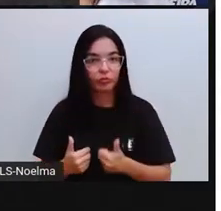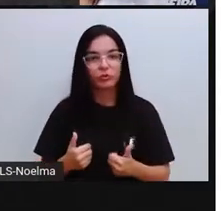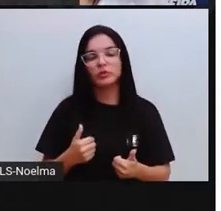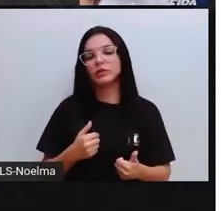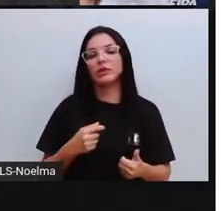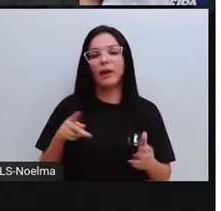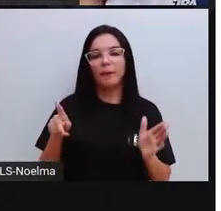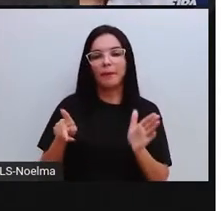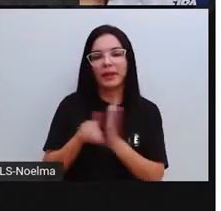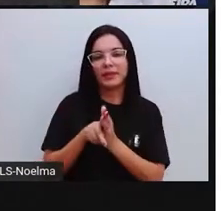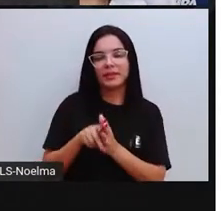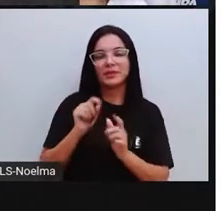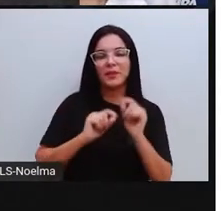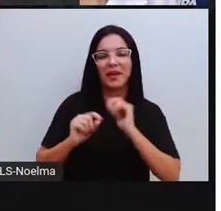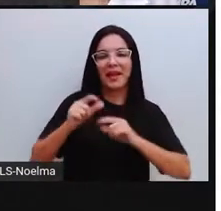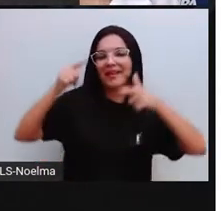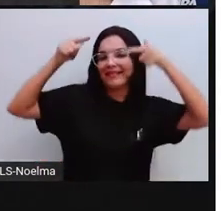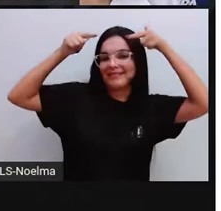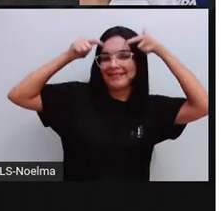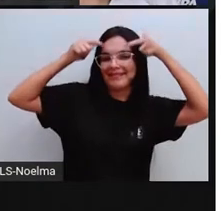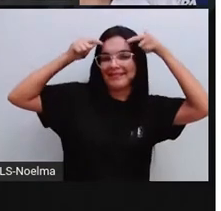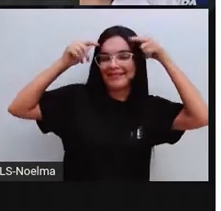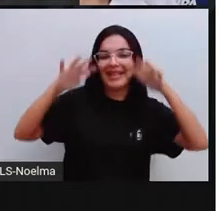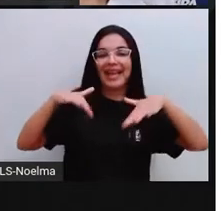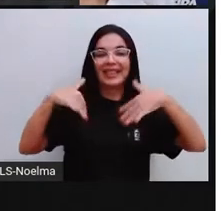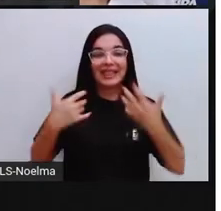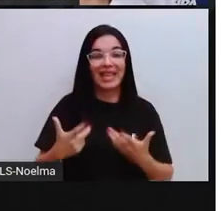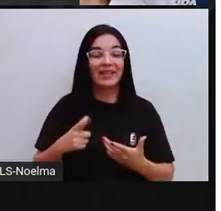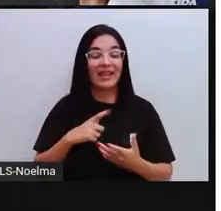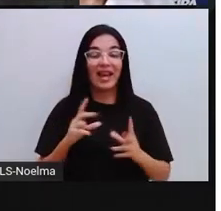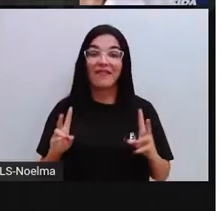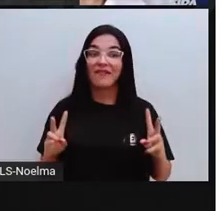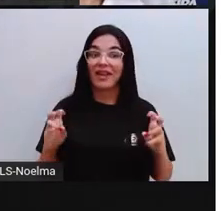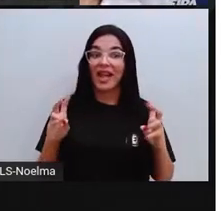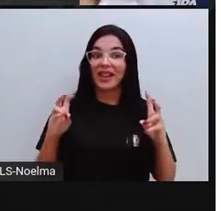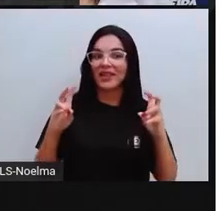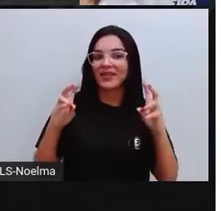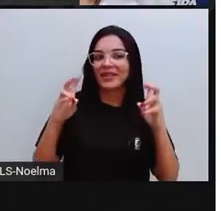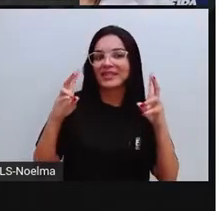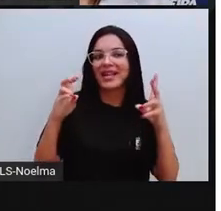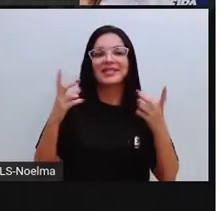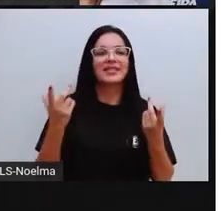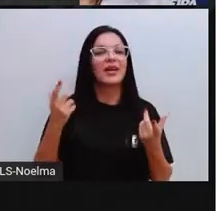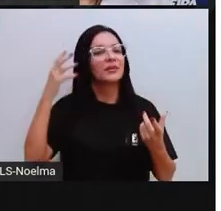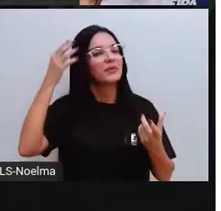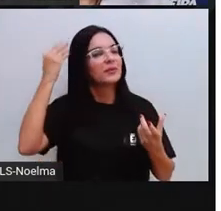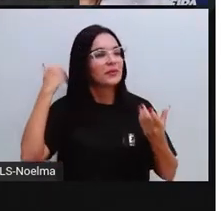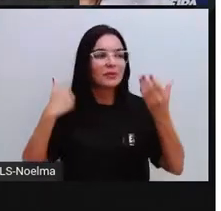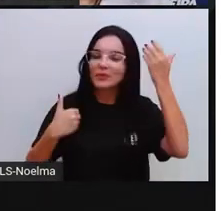crespo é de rainha. Então, é a valorização aí do cabelo crespo, tá bom?